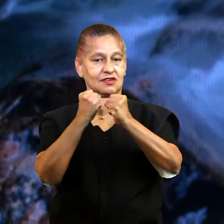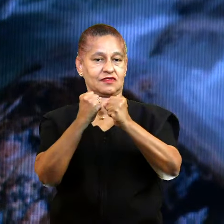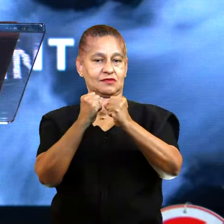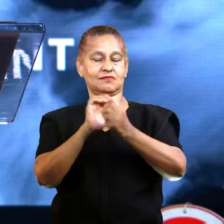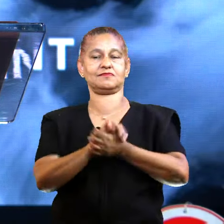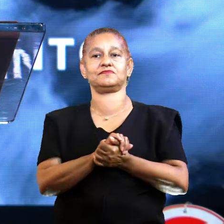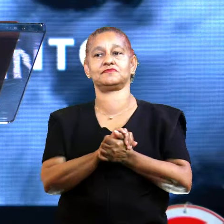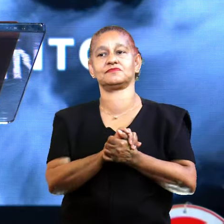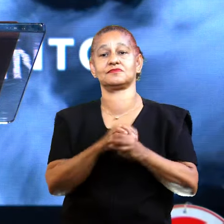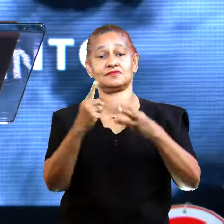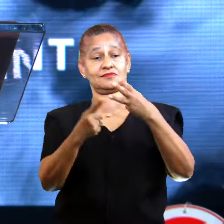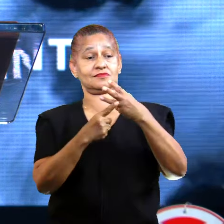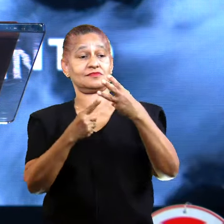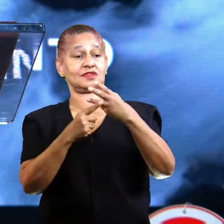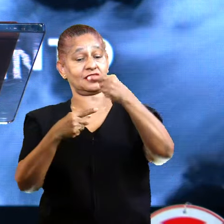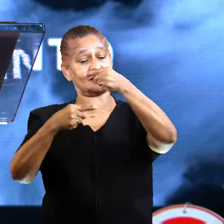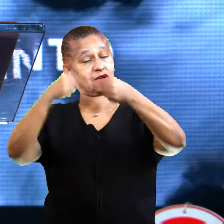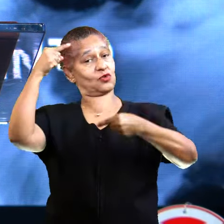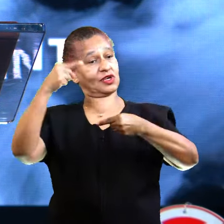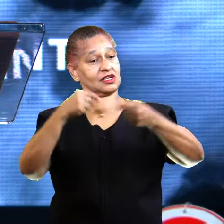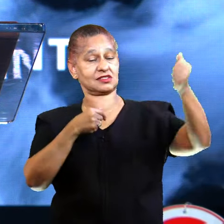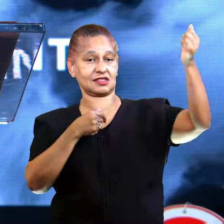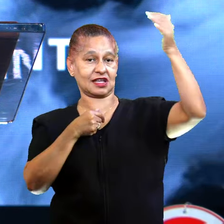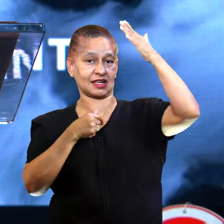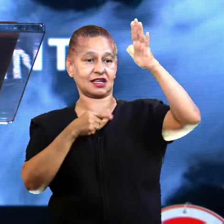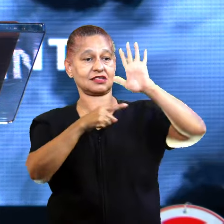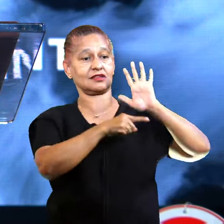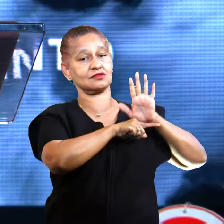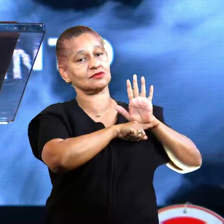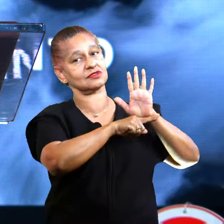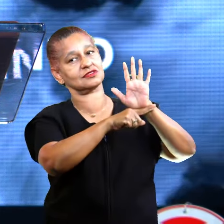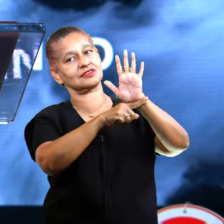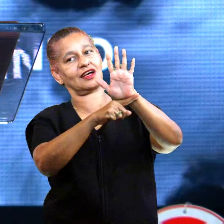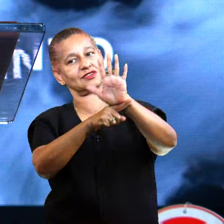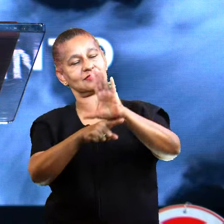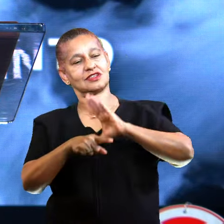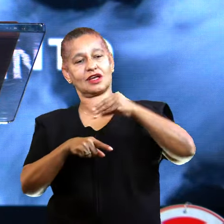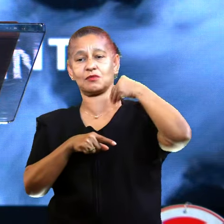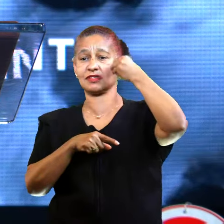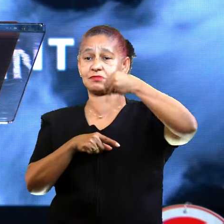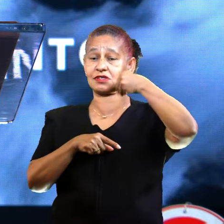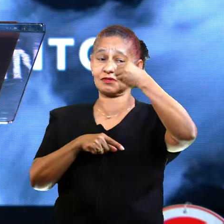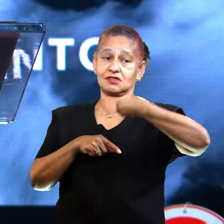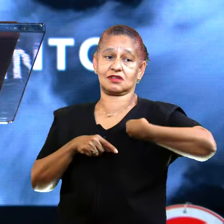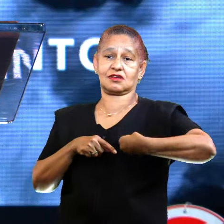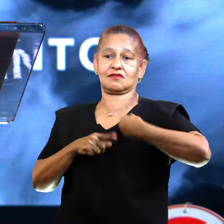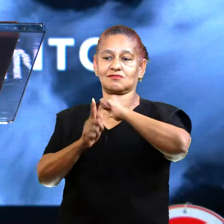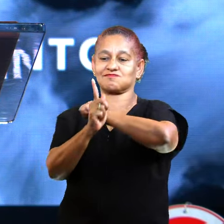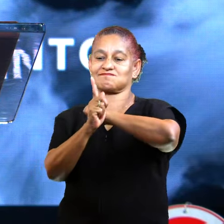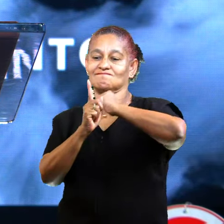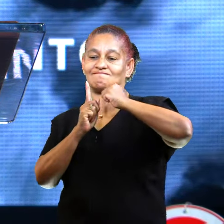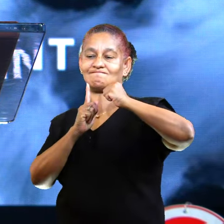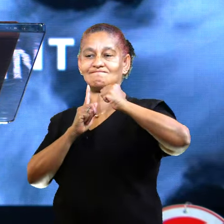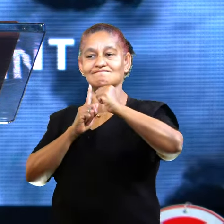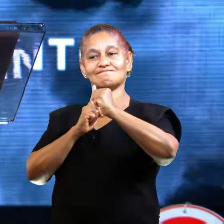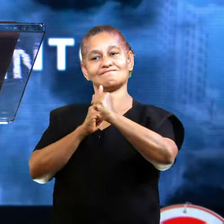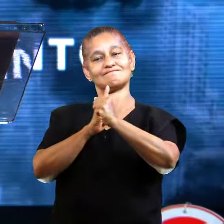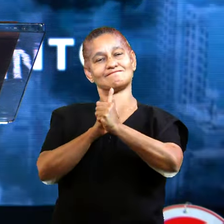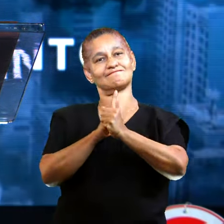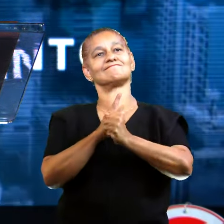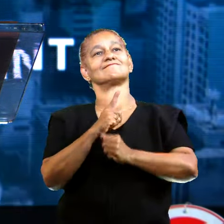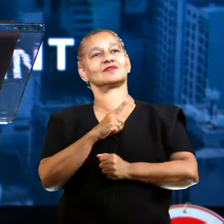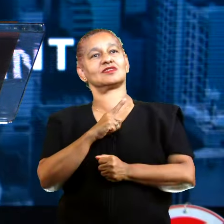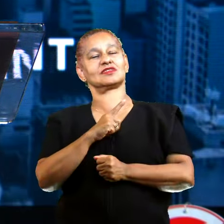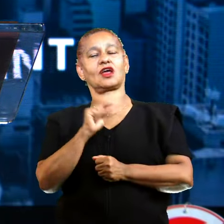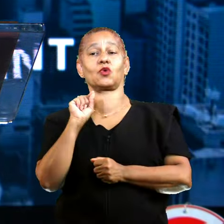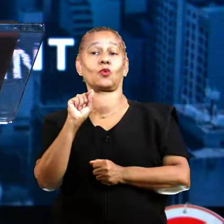Três, a incoerência da graça nos ajuda a viver diante de uma sociedade que tem os seus